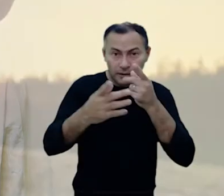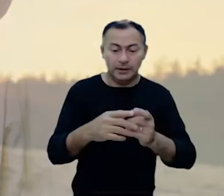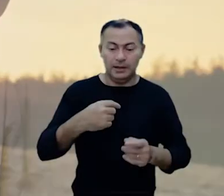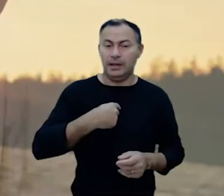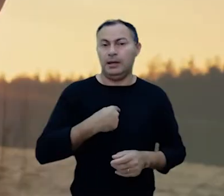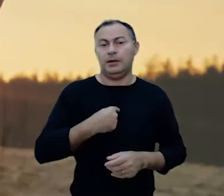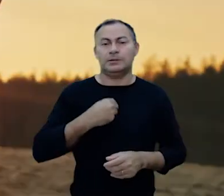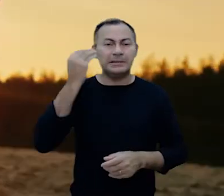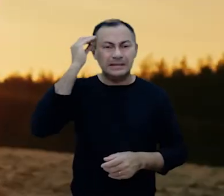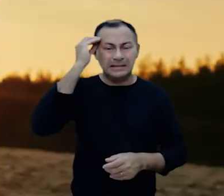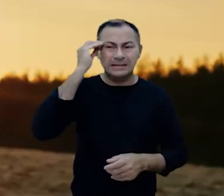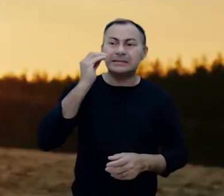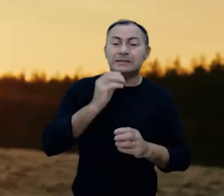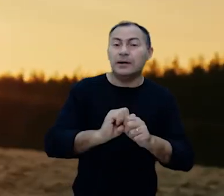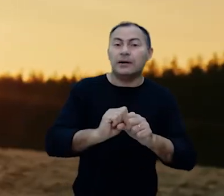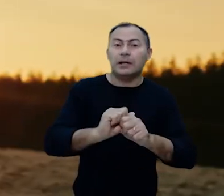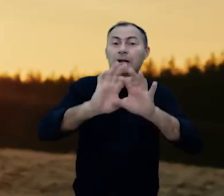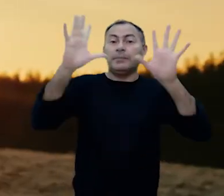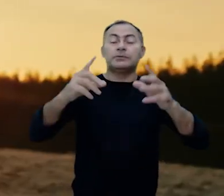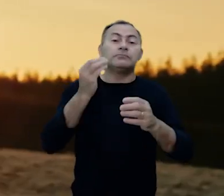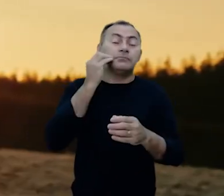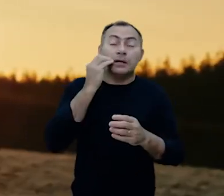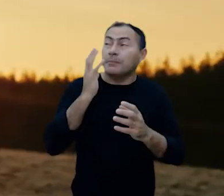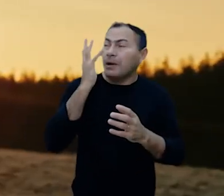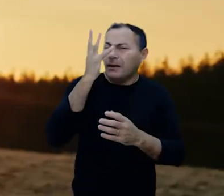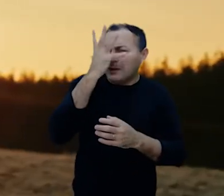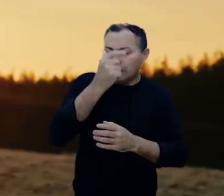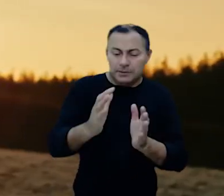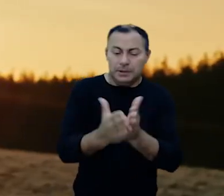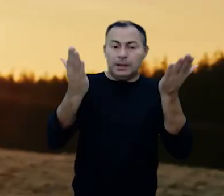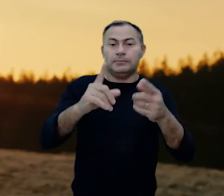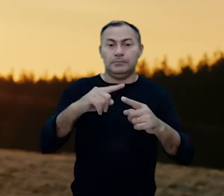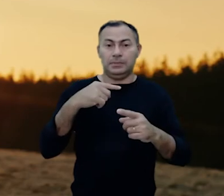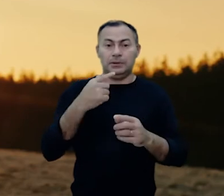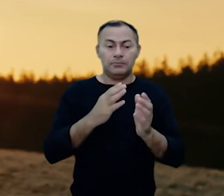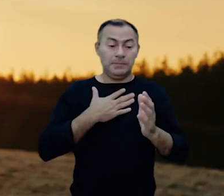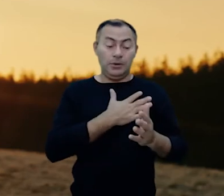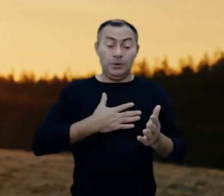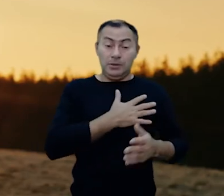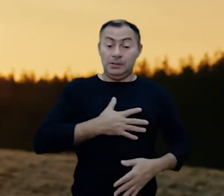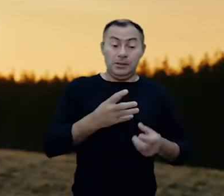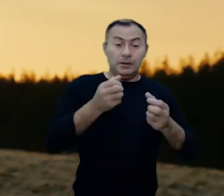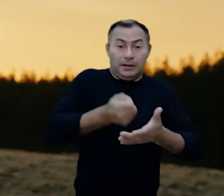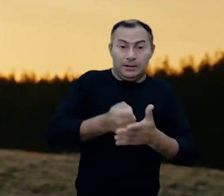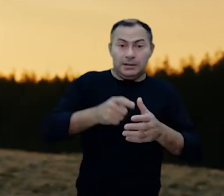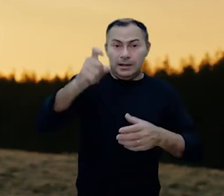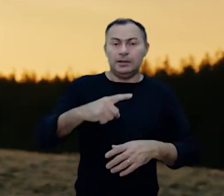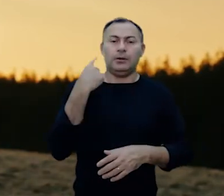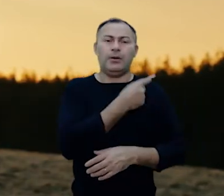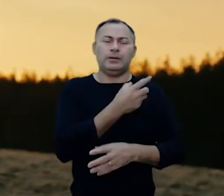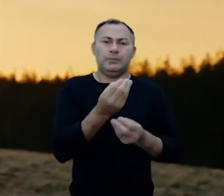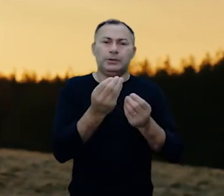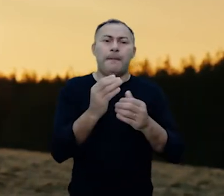Eu não acho que entendemos claramente ou apreciamos como deveríamos esse maravilhoso milagre. Se o apreciássemos como deveríamos,